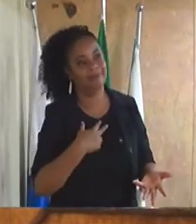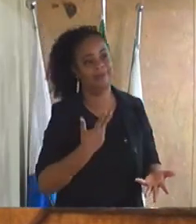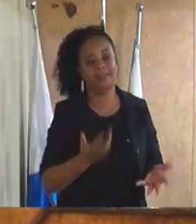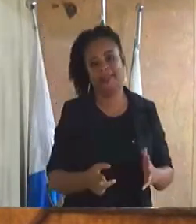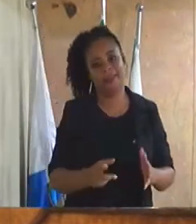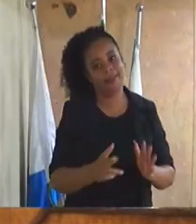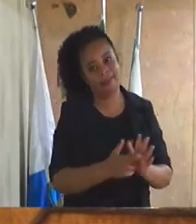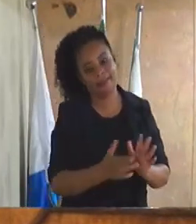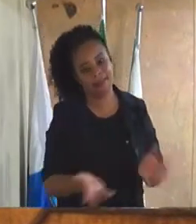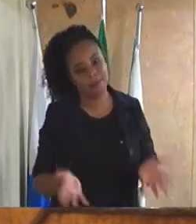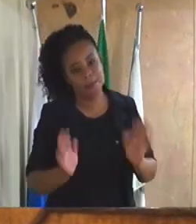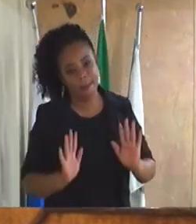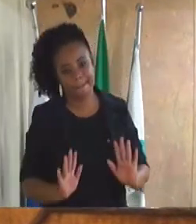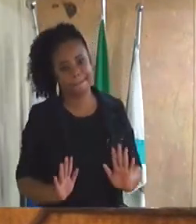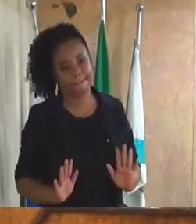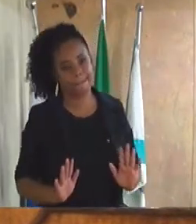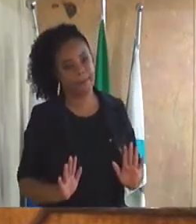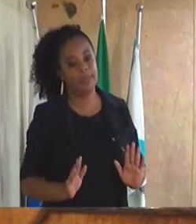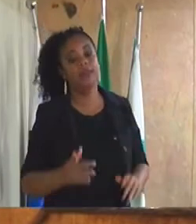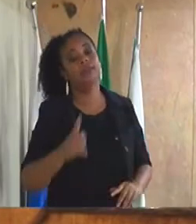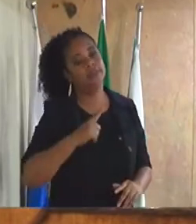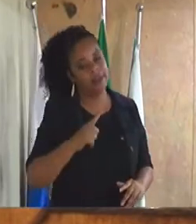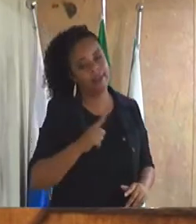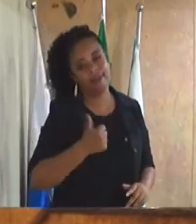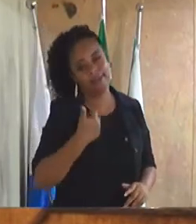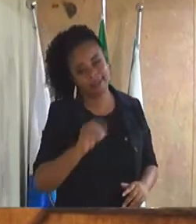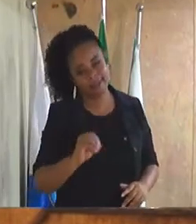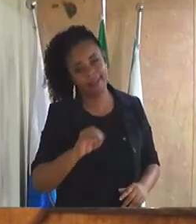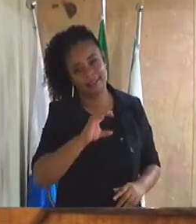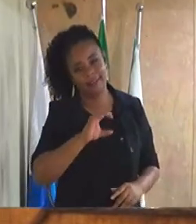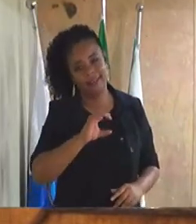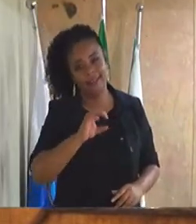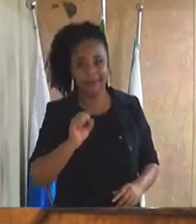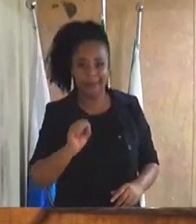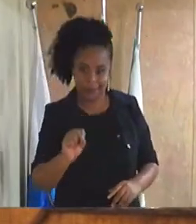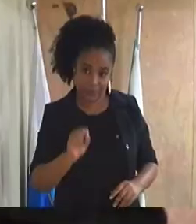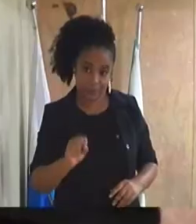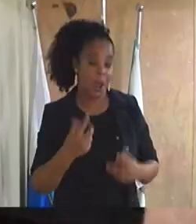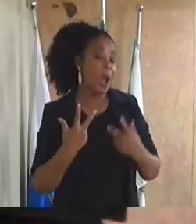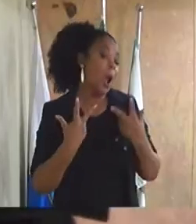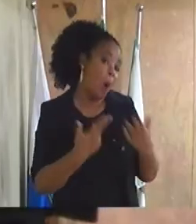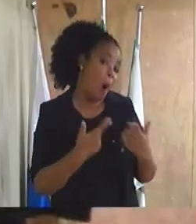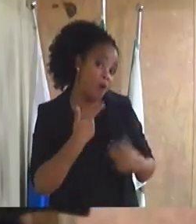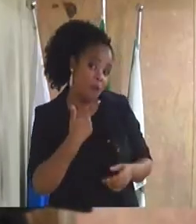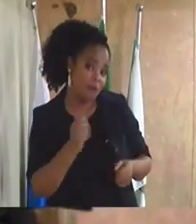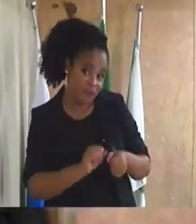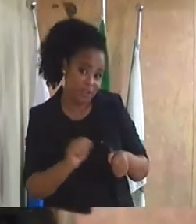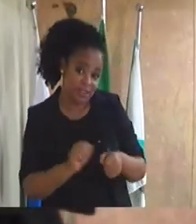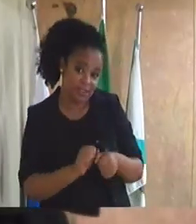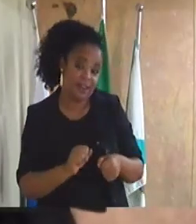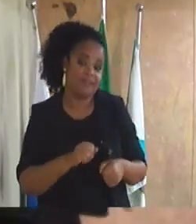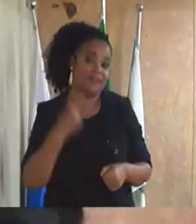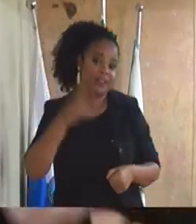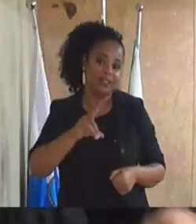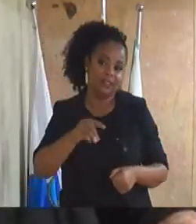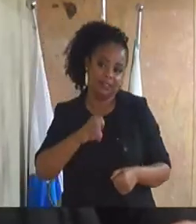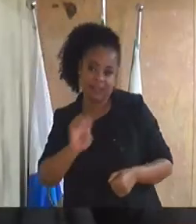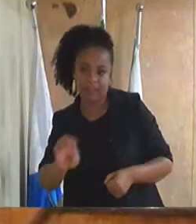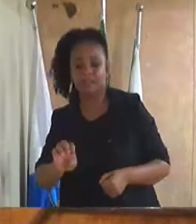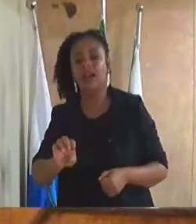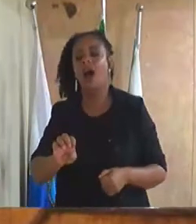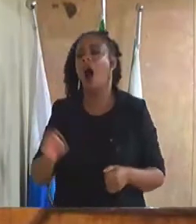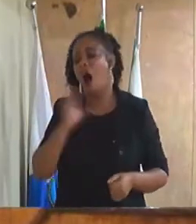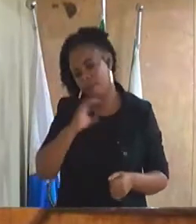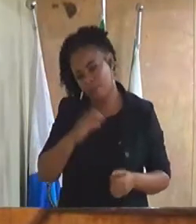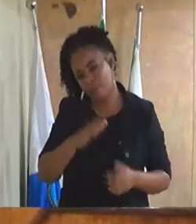vossa excelência mas só tem 10 segundos a mesma coisa que eu fiz com a vereadora Deise do Marcelo do seu dia por favor seja breve